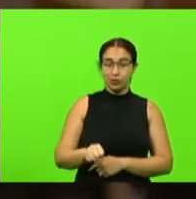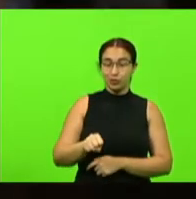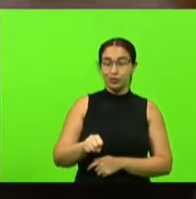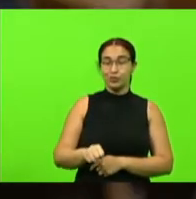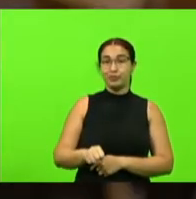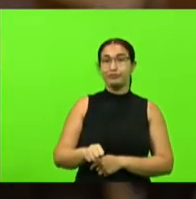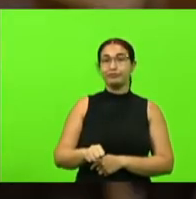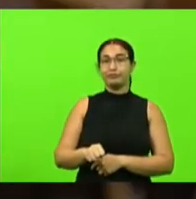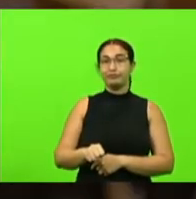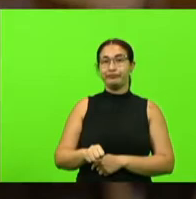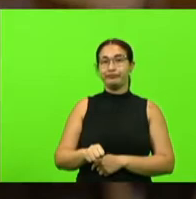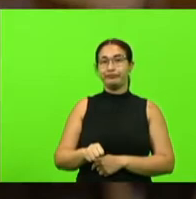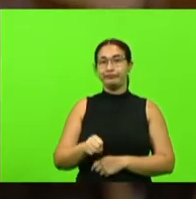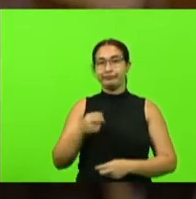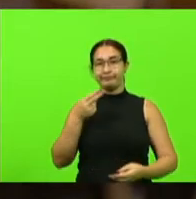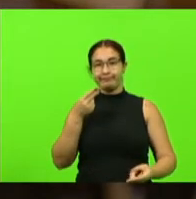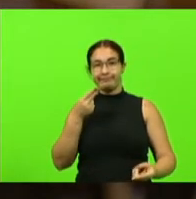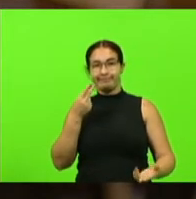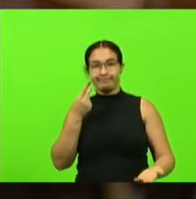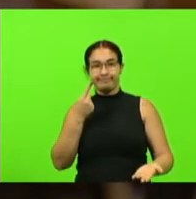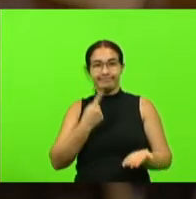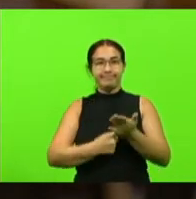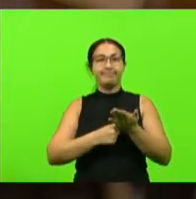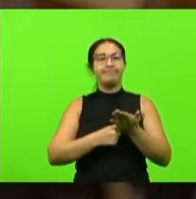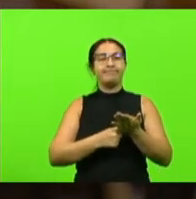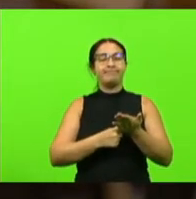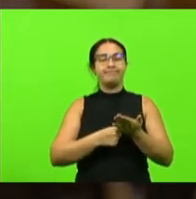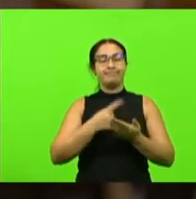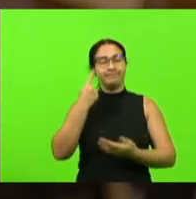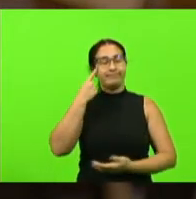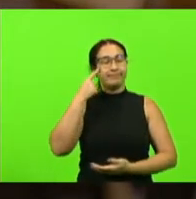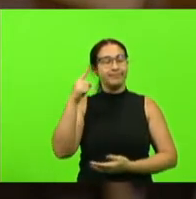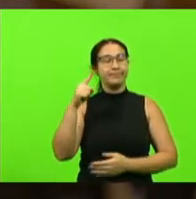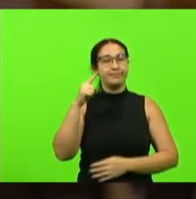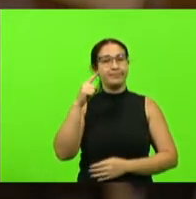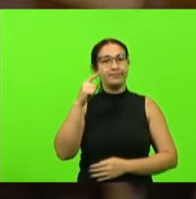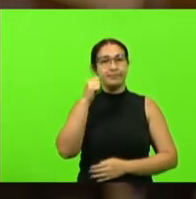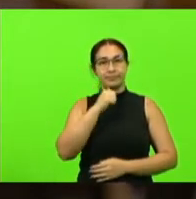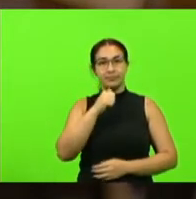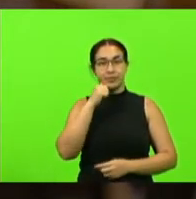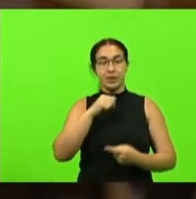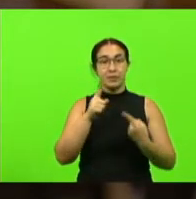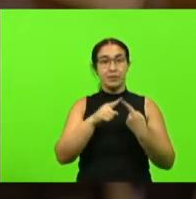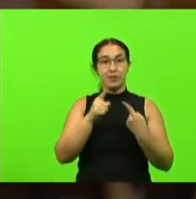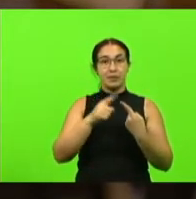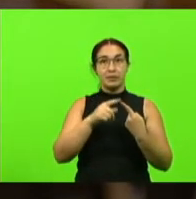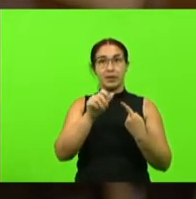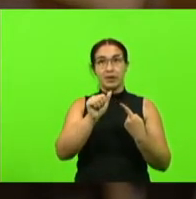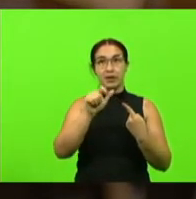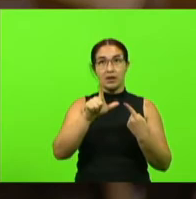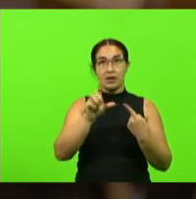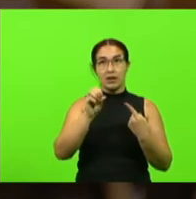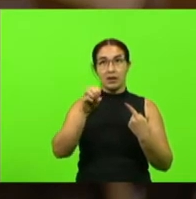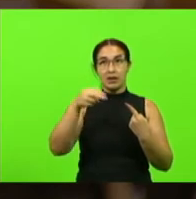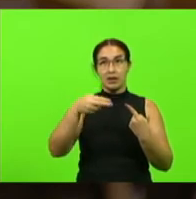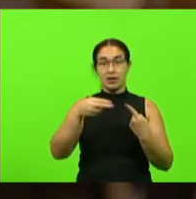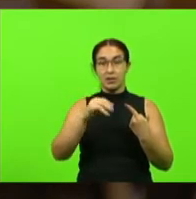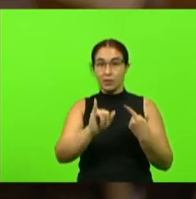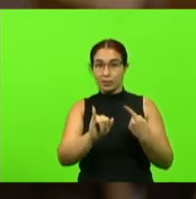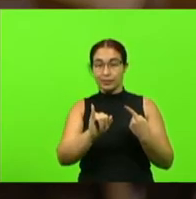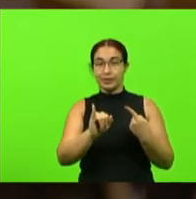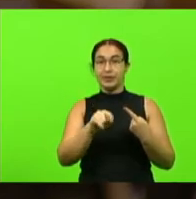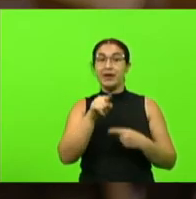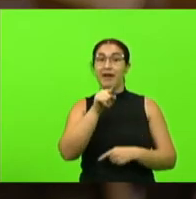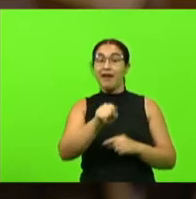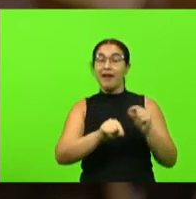justamente o dia internacional da mulher a primeira foi Alone Alone Kravusky que foi uma